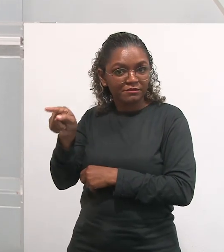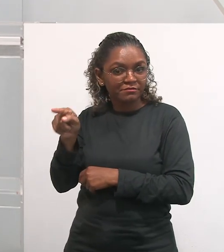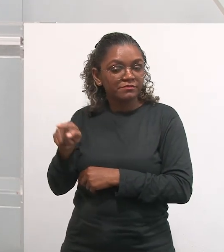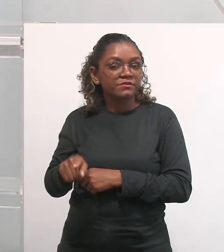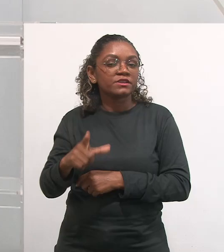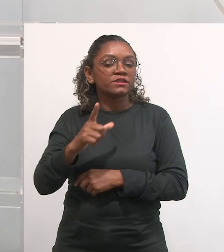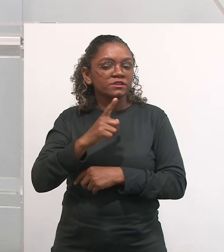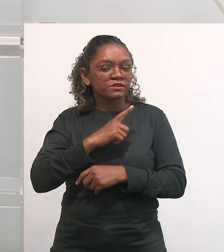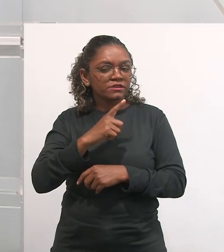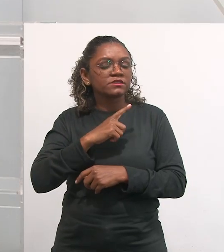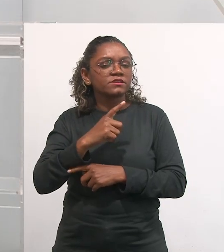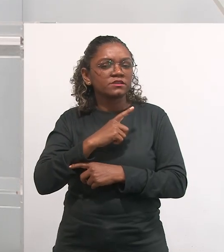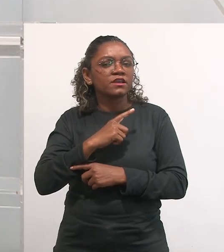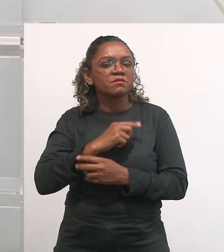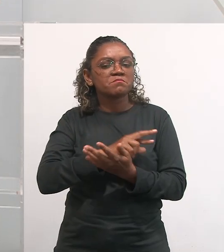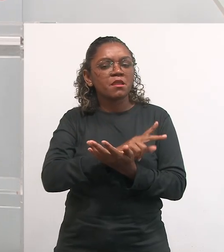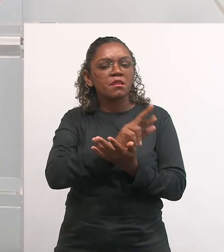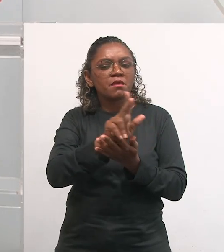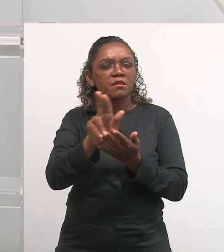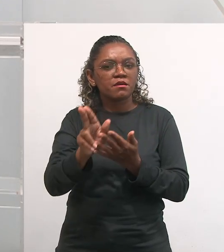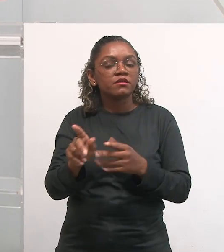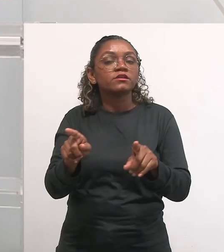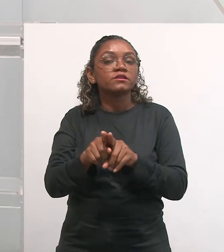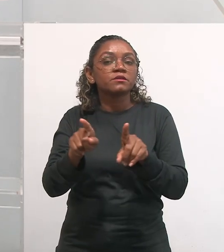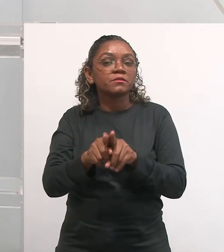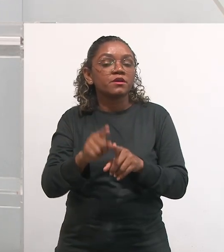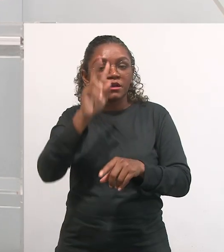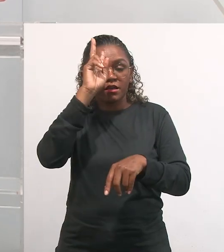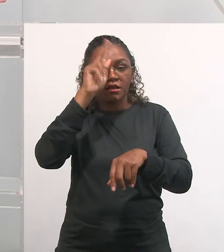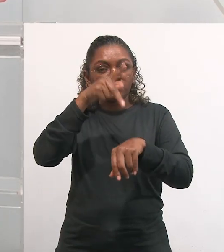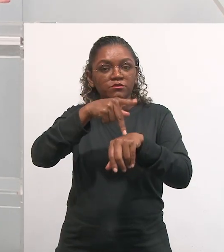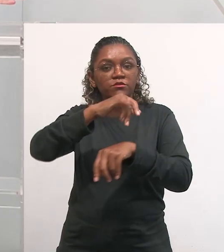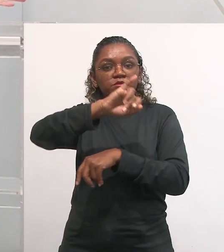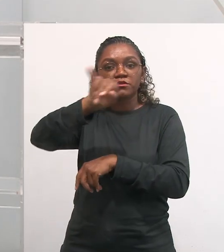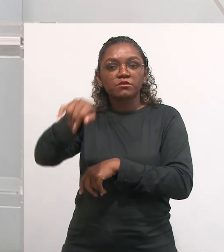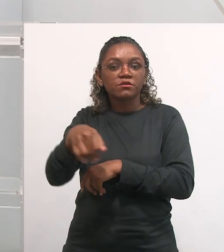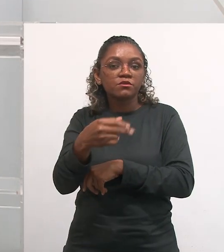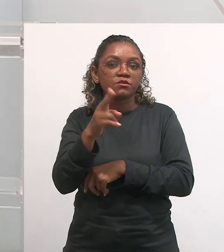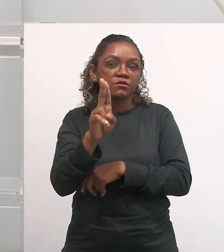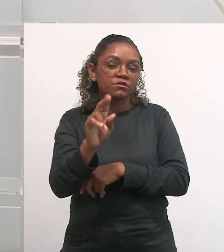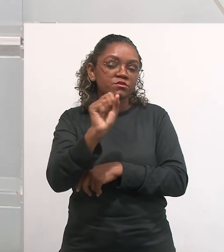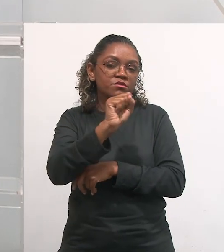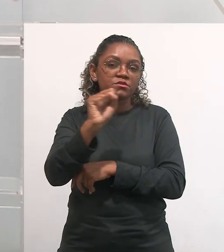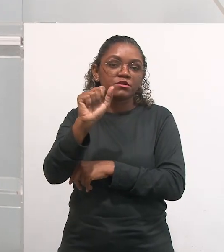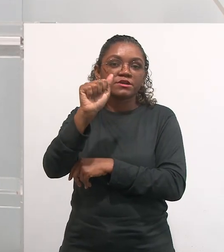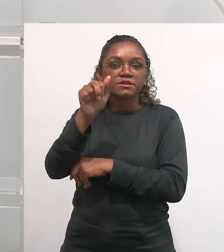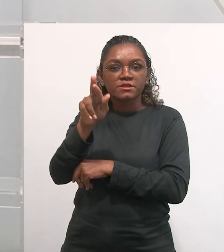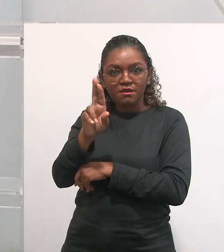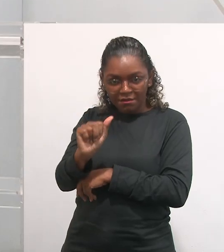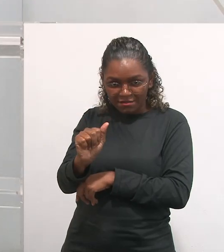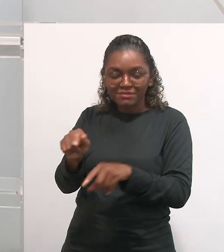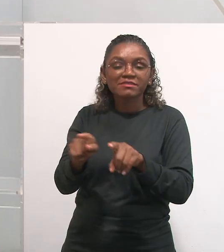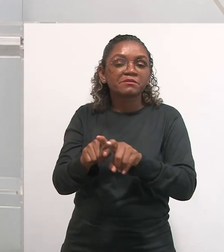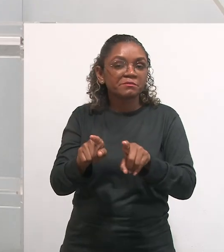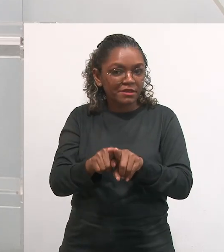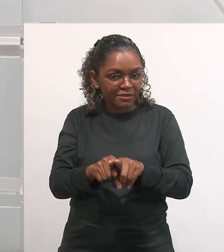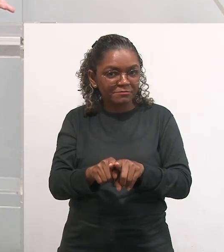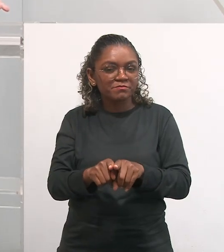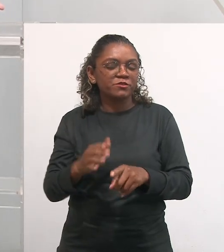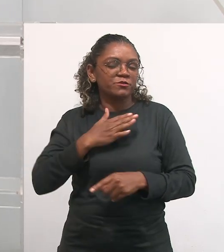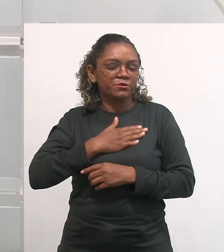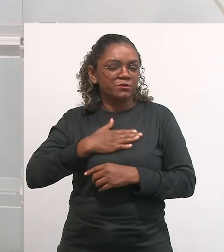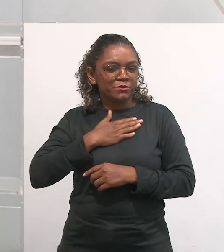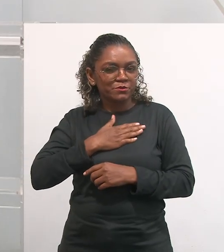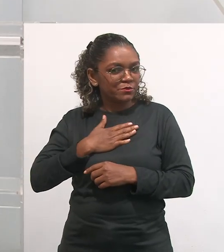expoentes sobre a avaliação, juntamente com a Juju, que é a Jussara Hoffman, a minha best, não, a minha best, porque eu leio ela